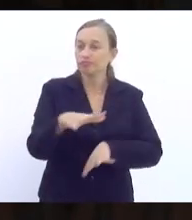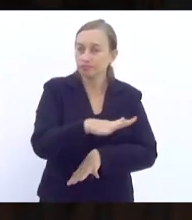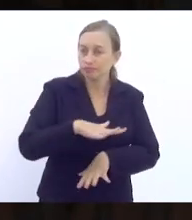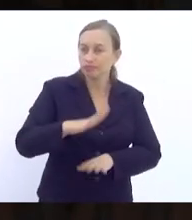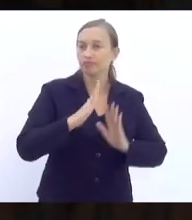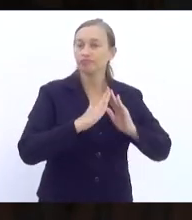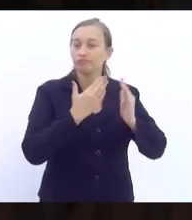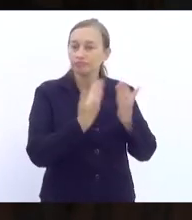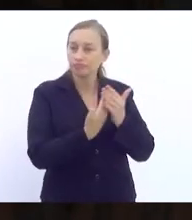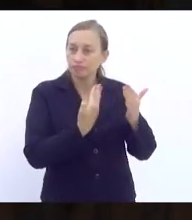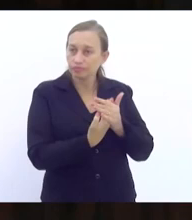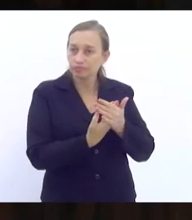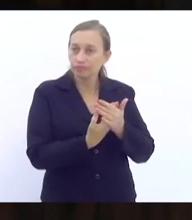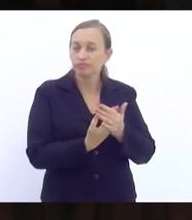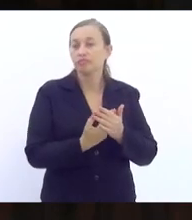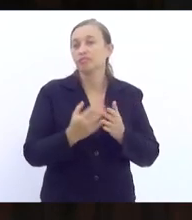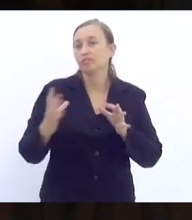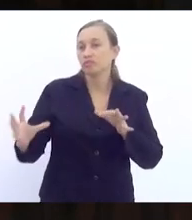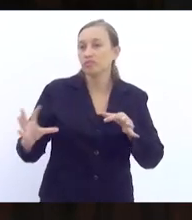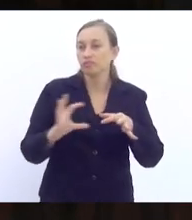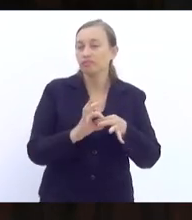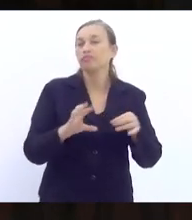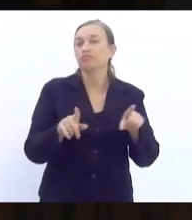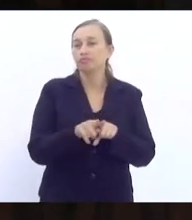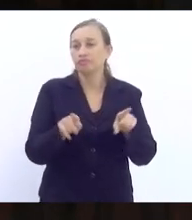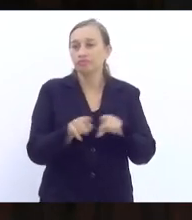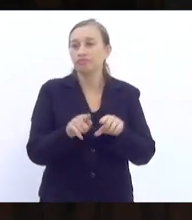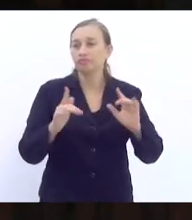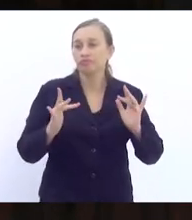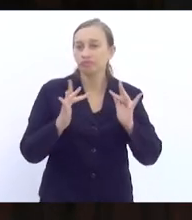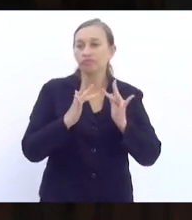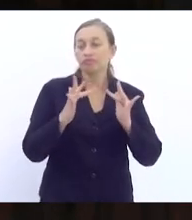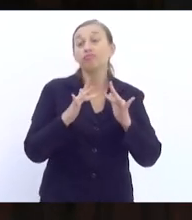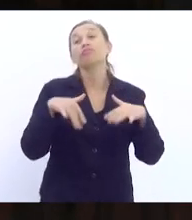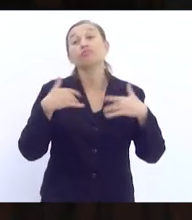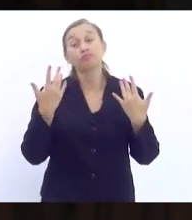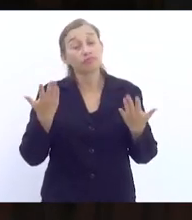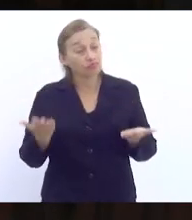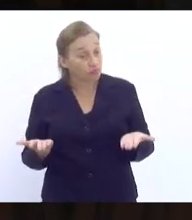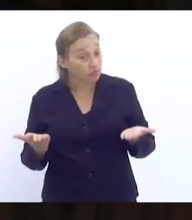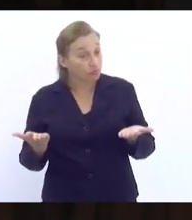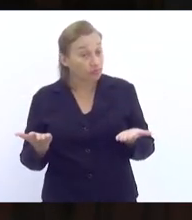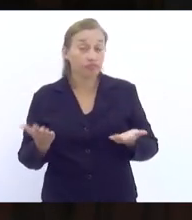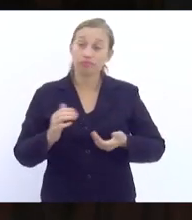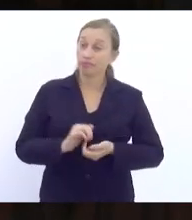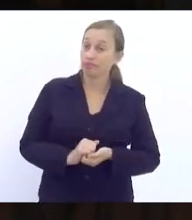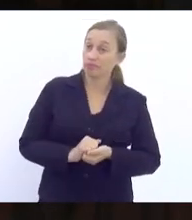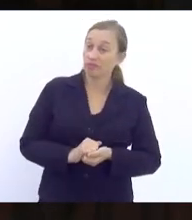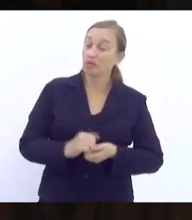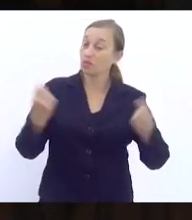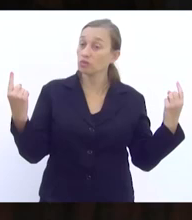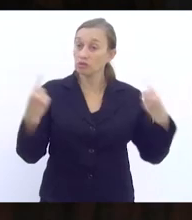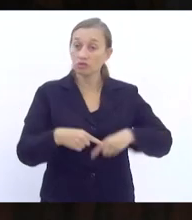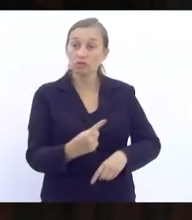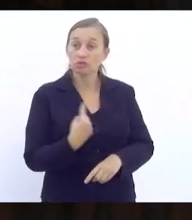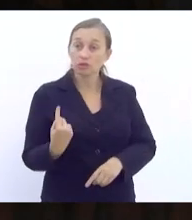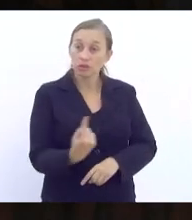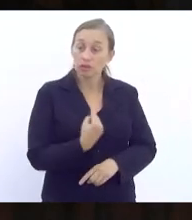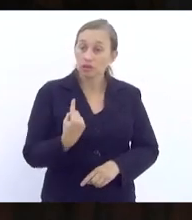escolares, mas que são vínculos também afetivos. E torna-se então o nosso desafio